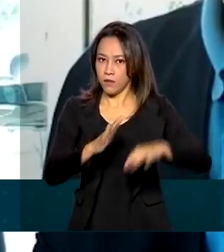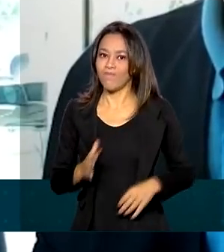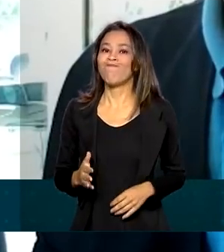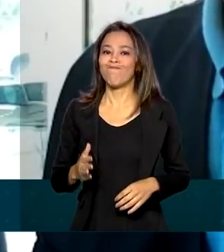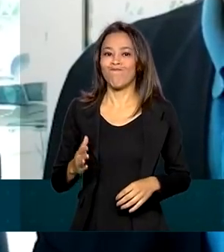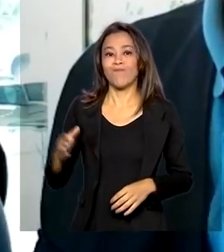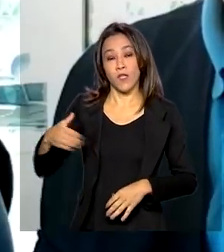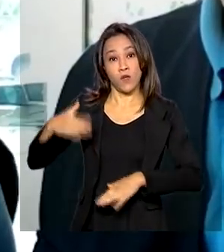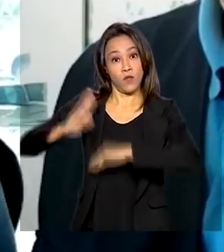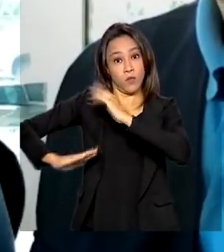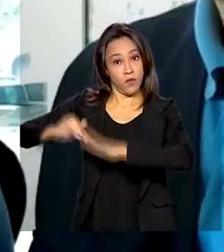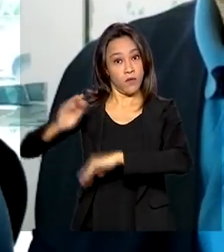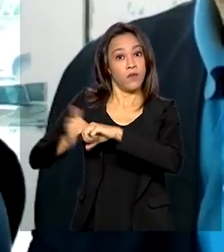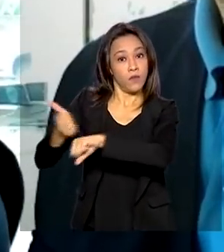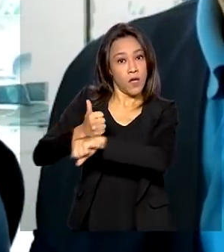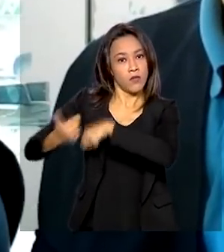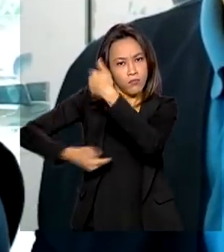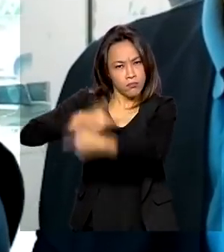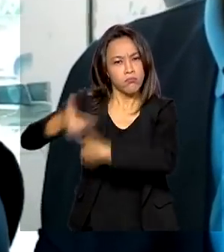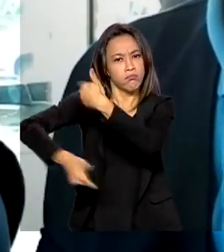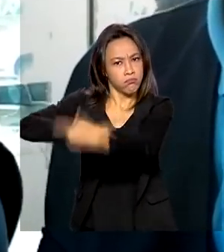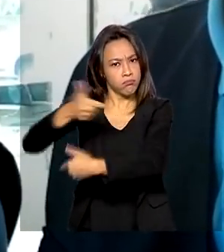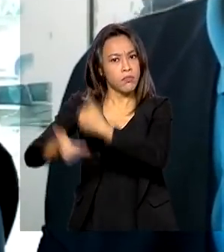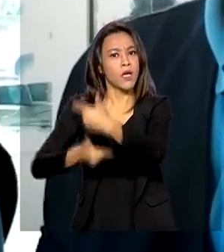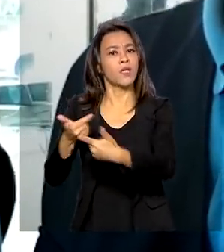sanitárias trabalham juntas para que tenhamos esse sucesso. juntas sucesso.